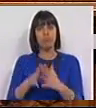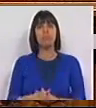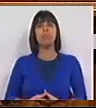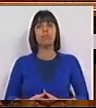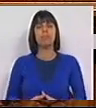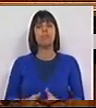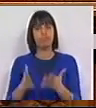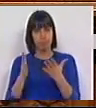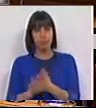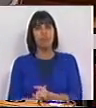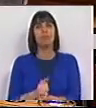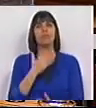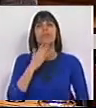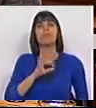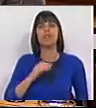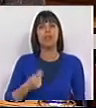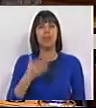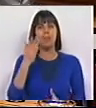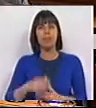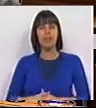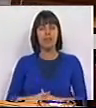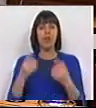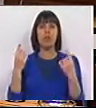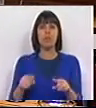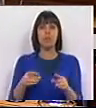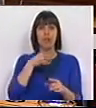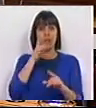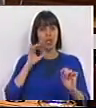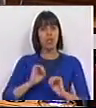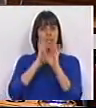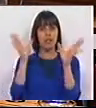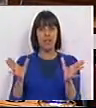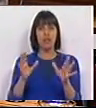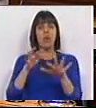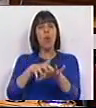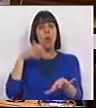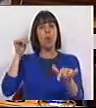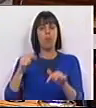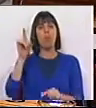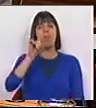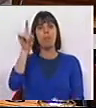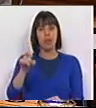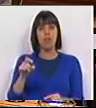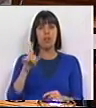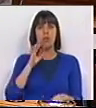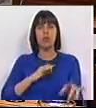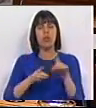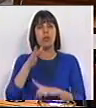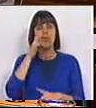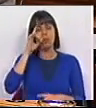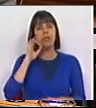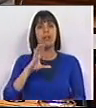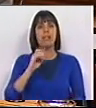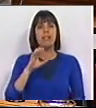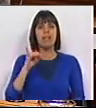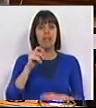Sim, senhora, tem a palavra. Muito obrigada, Sr. Presidente. Apenas para esclarecer o plenário, uma questão que a Sra. Deputada